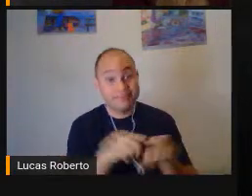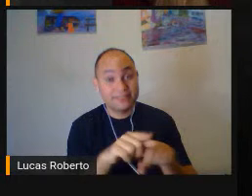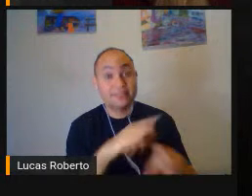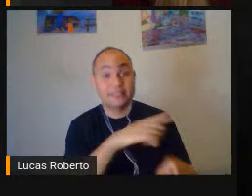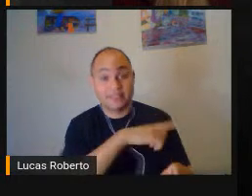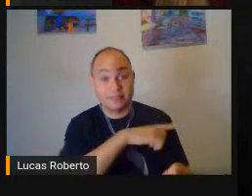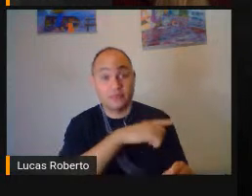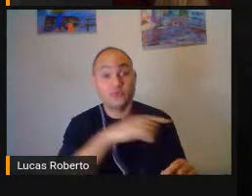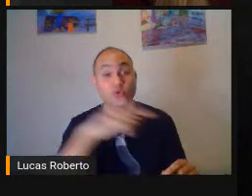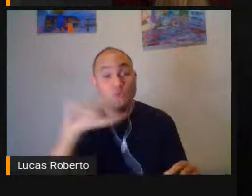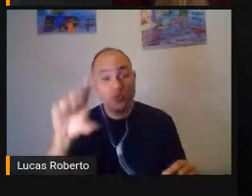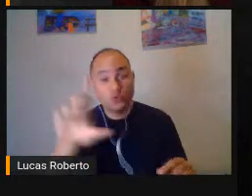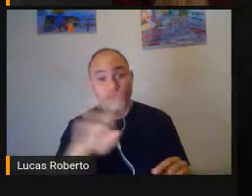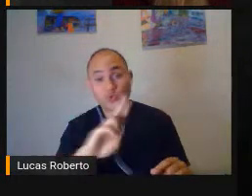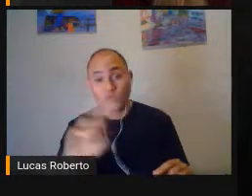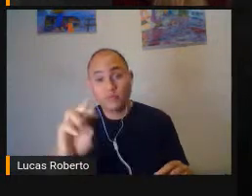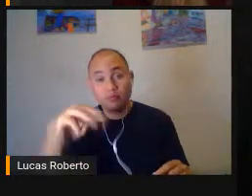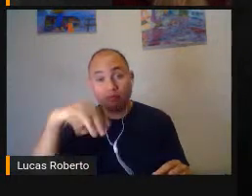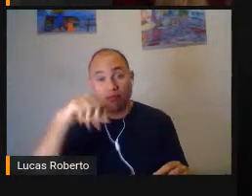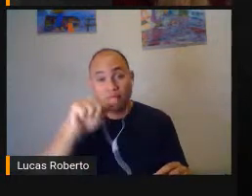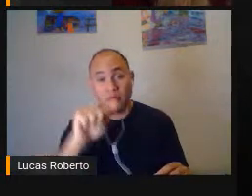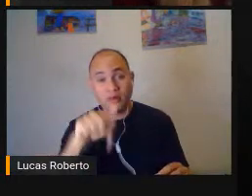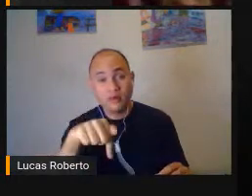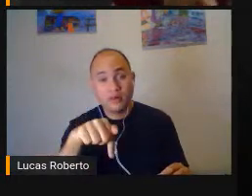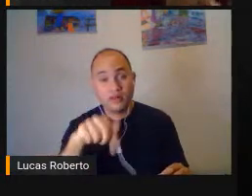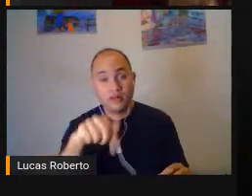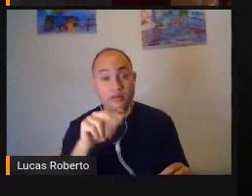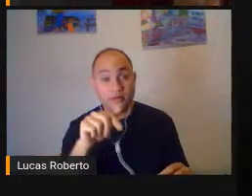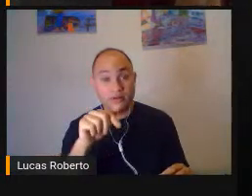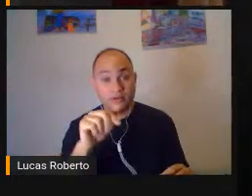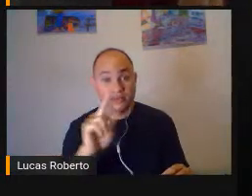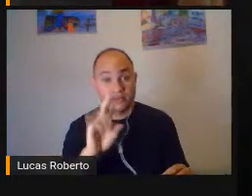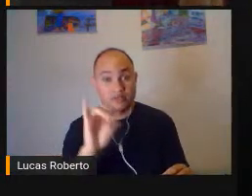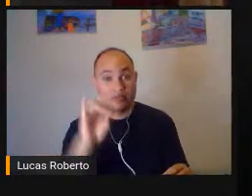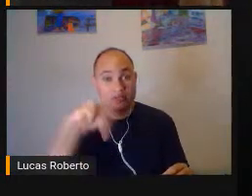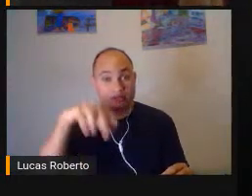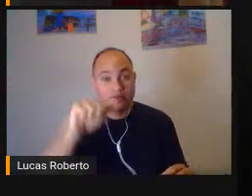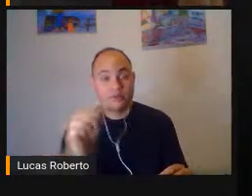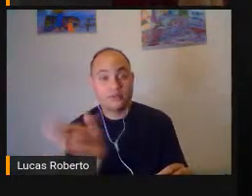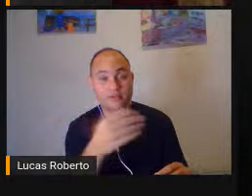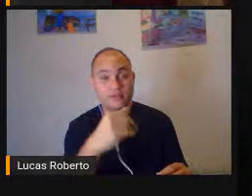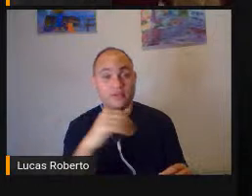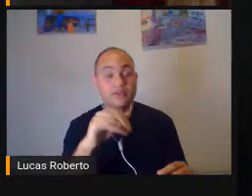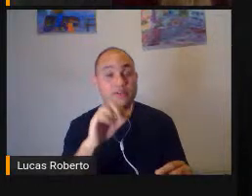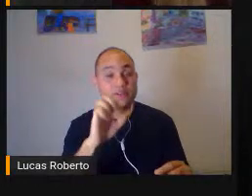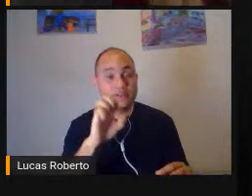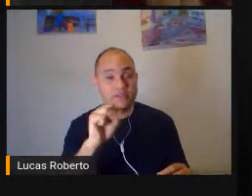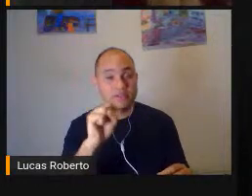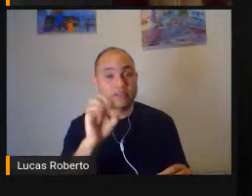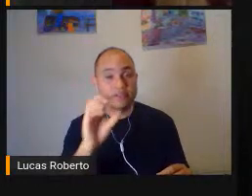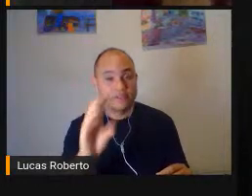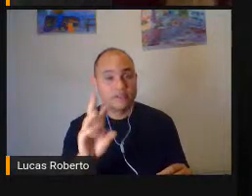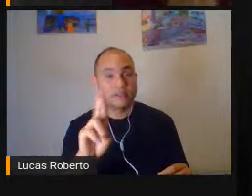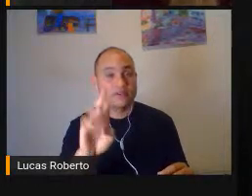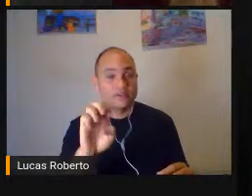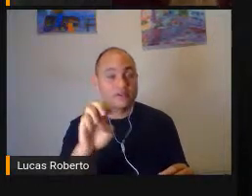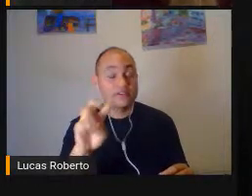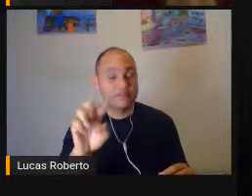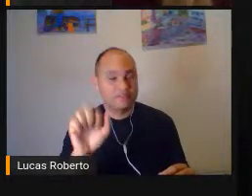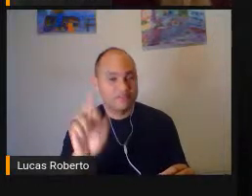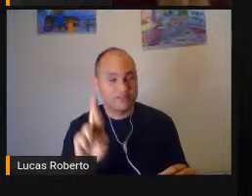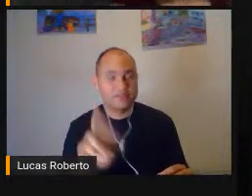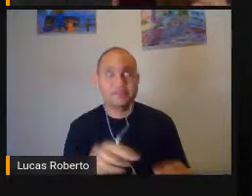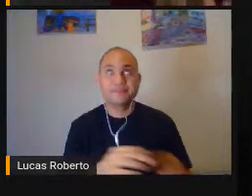braille Ela não é Não tem um curso Tão em conta Como a reglete Mas também não é tão cara Como a linha